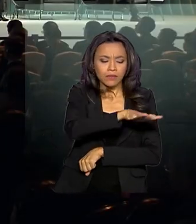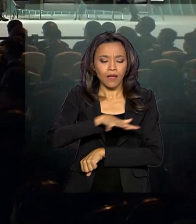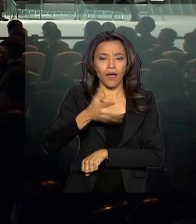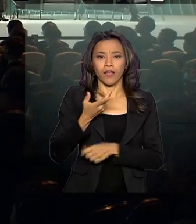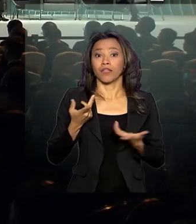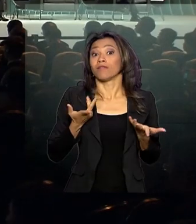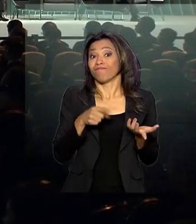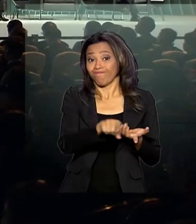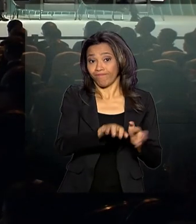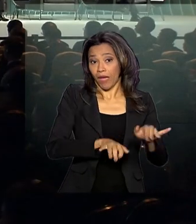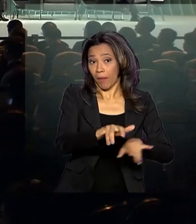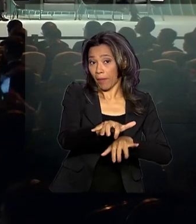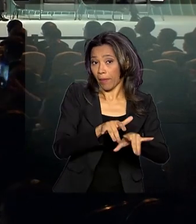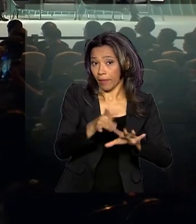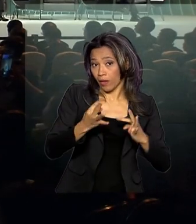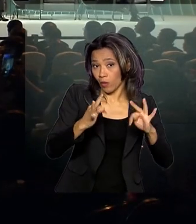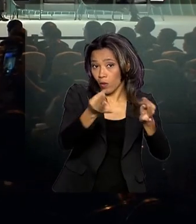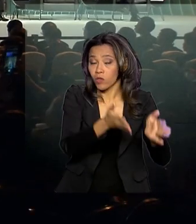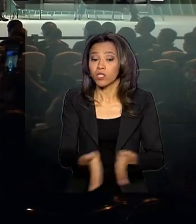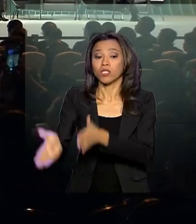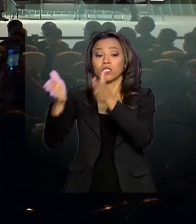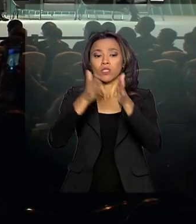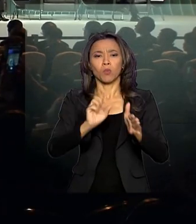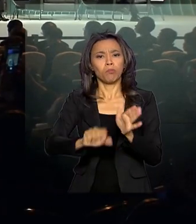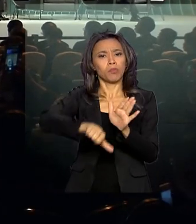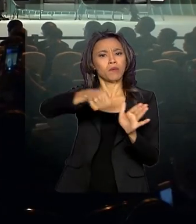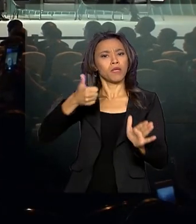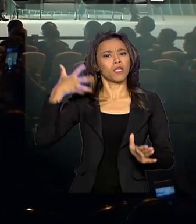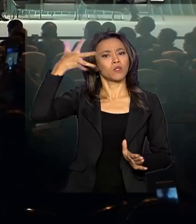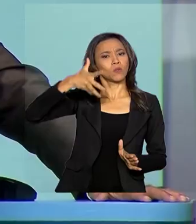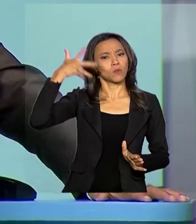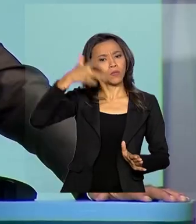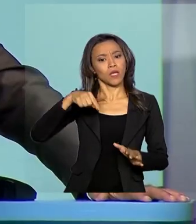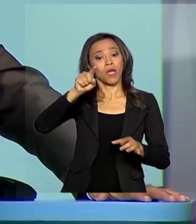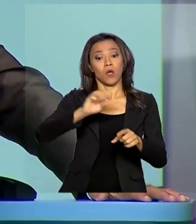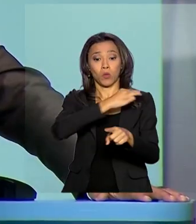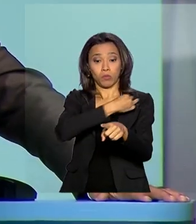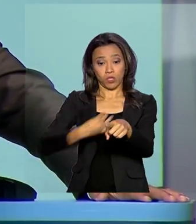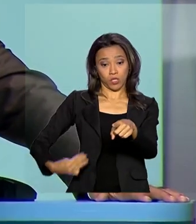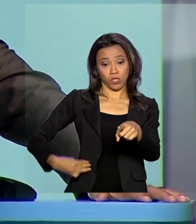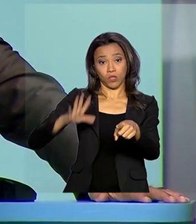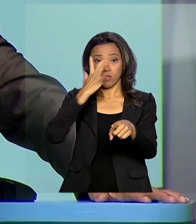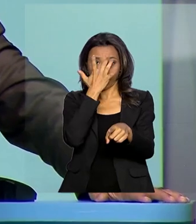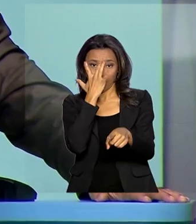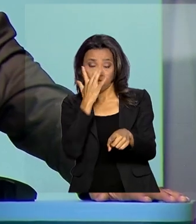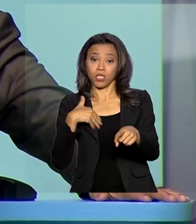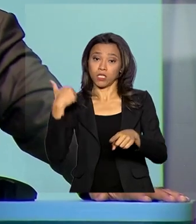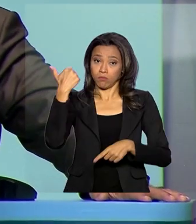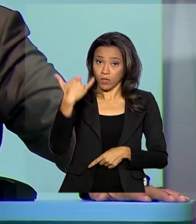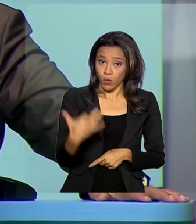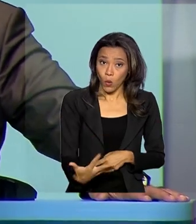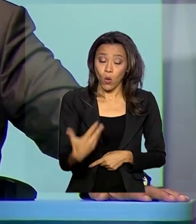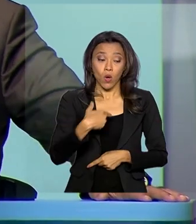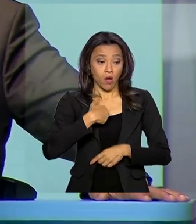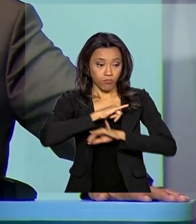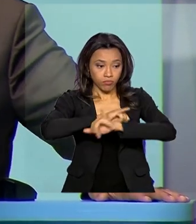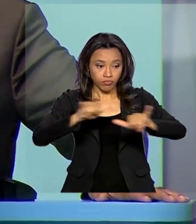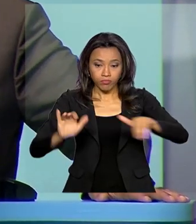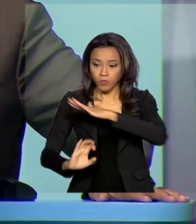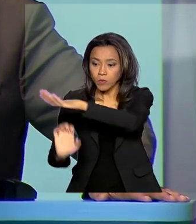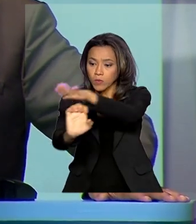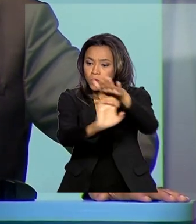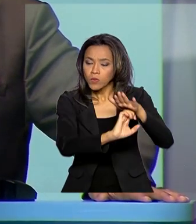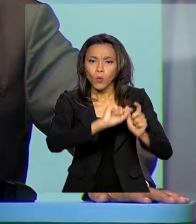O terceiro a discursar foi o primeiro-ministro da Índia, Narendra Modi. Ele sugeriu ao Fórum de Empresários dos BRICS um